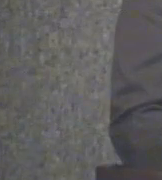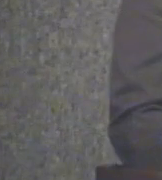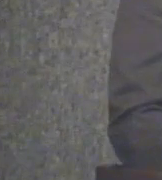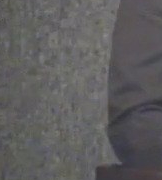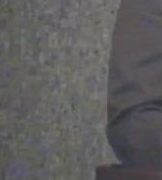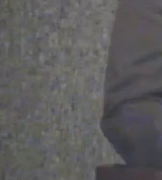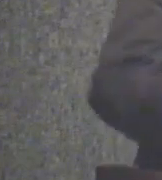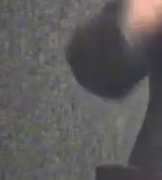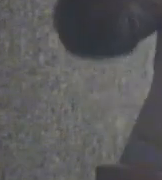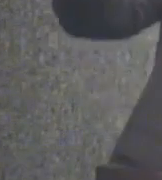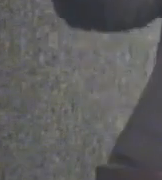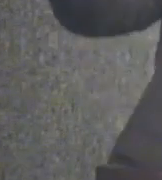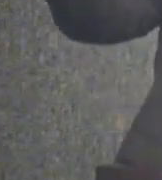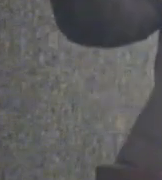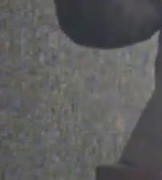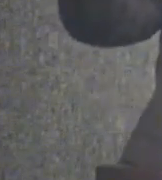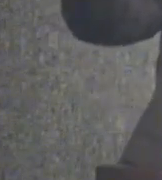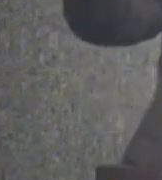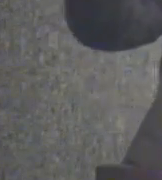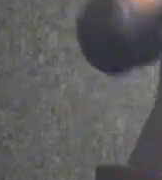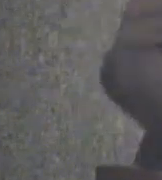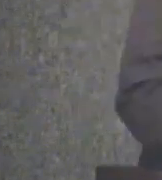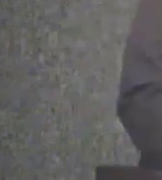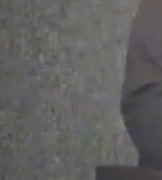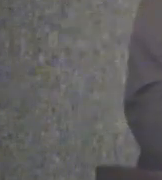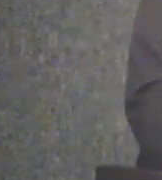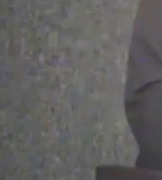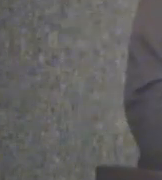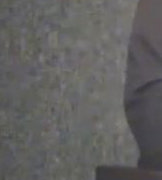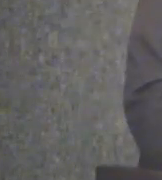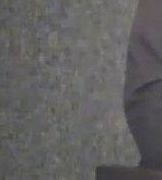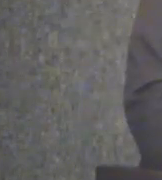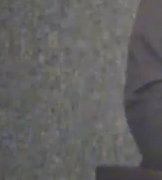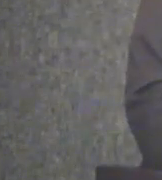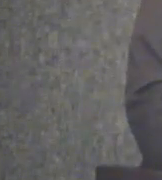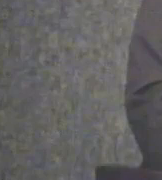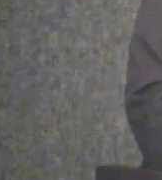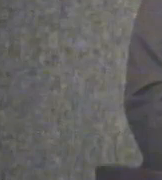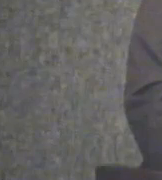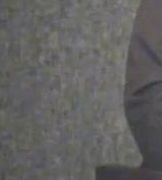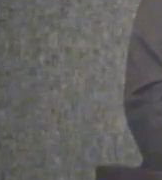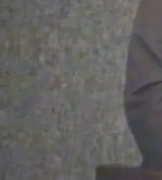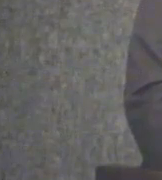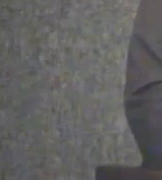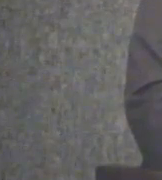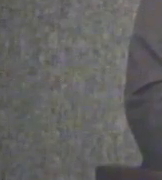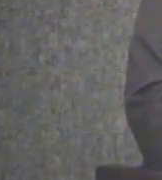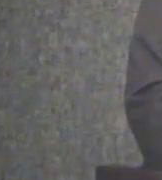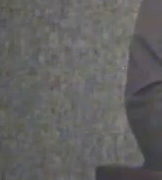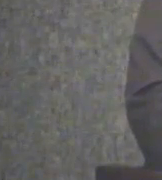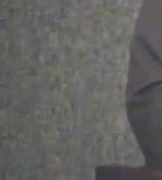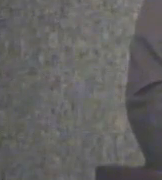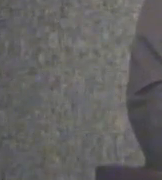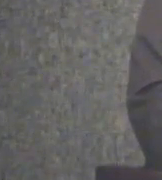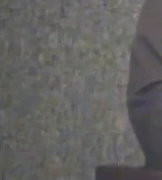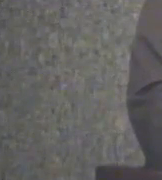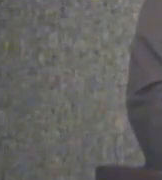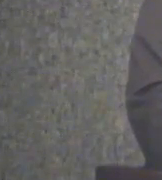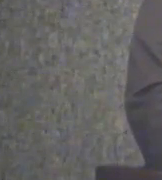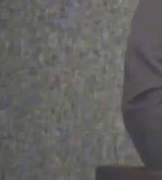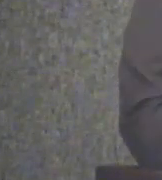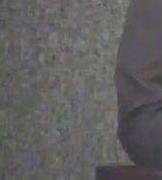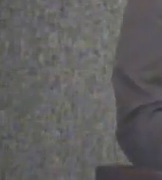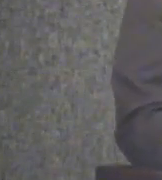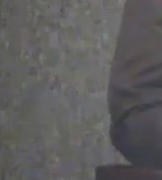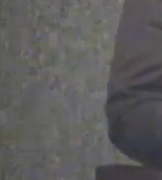de modo eletrônico, acessando este site aqui, www.mente.com, digitando o código 715